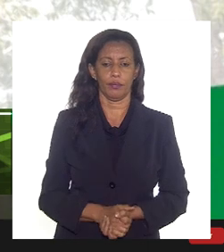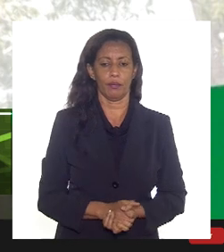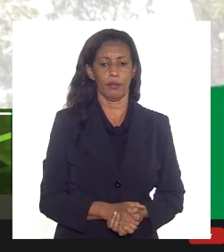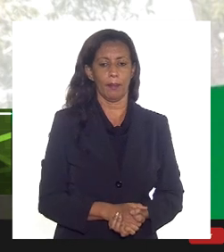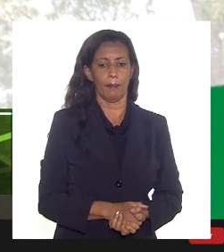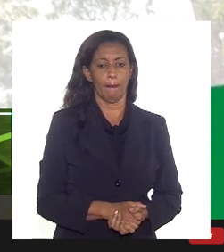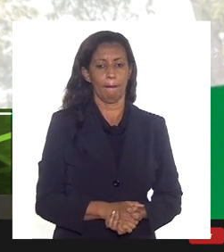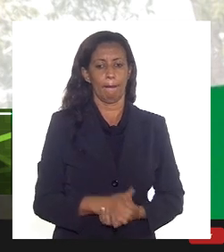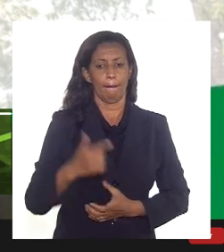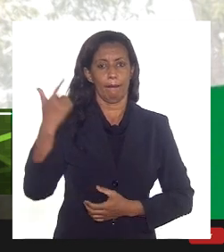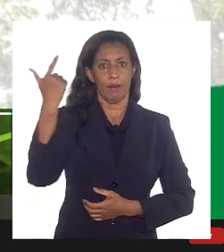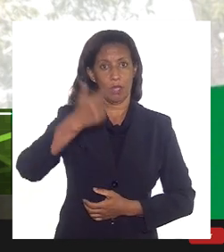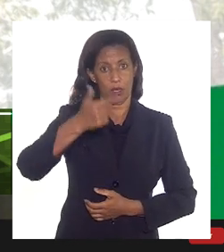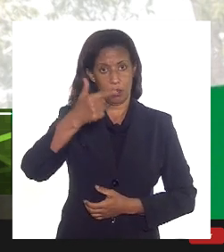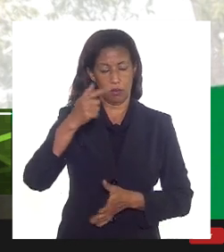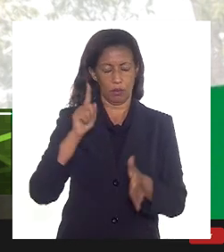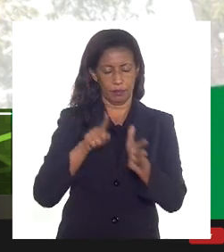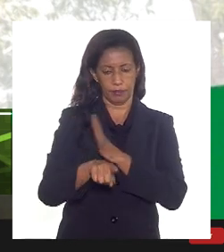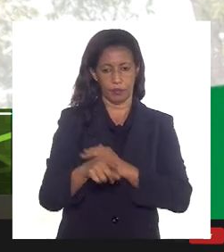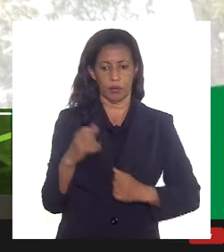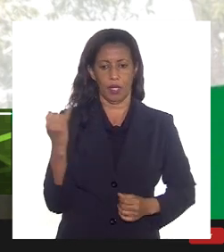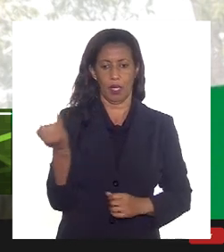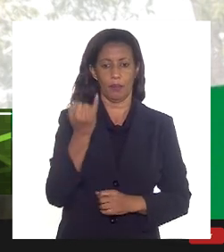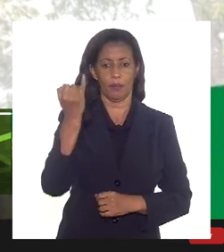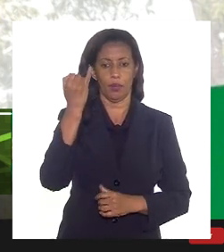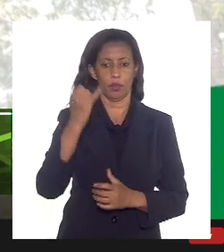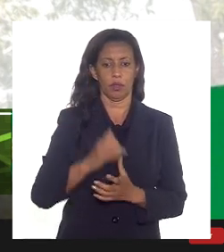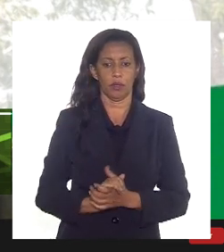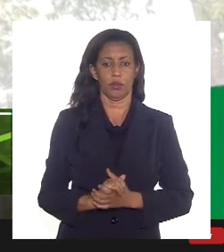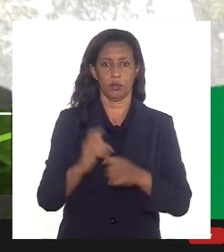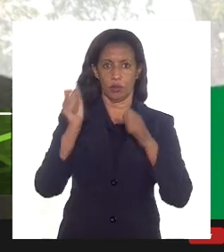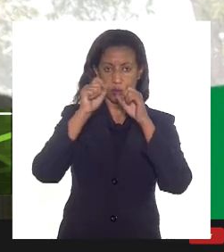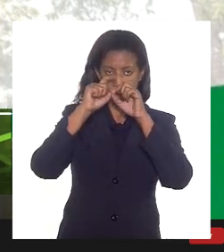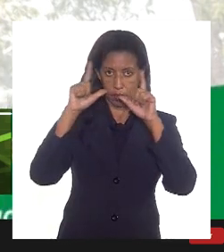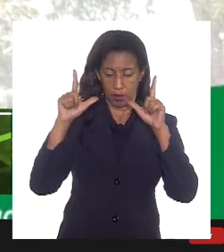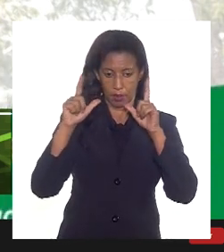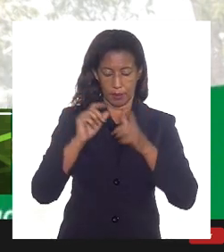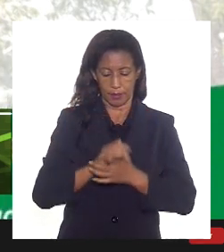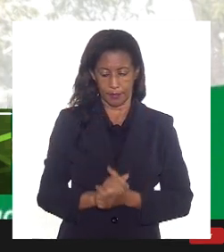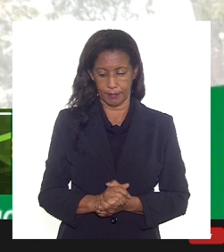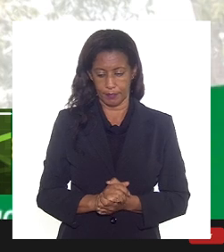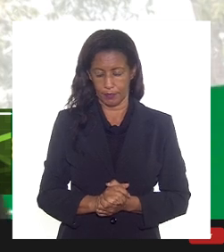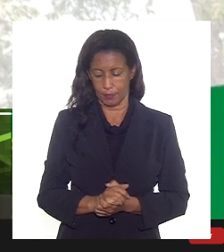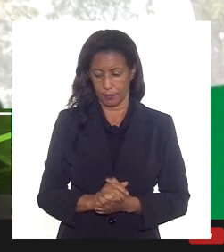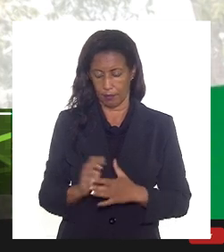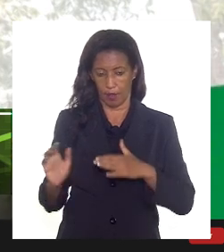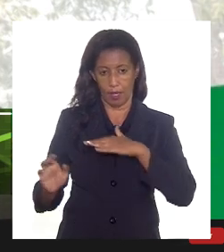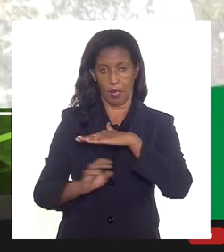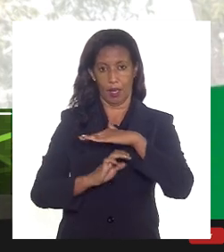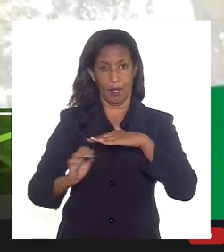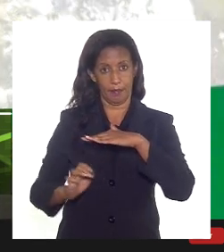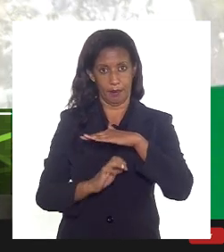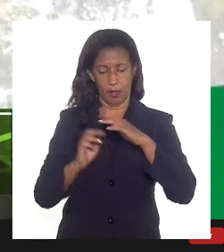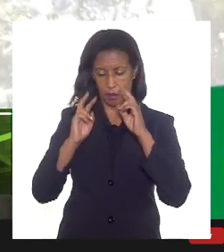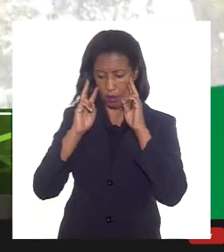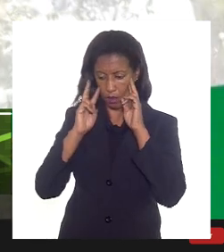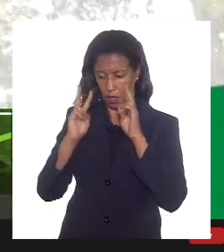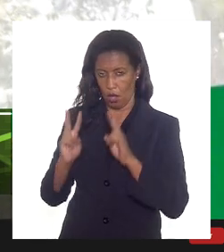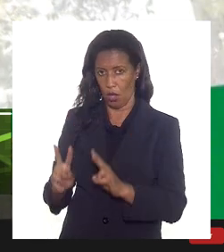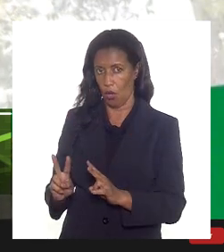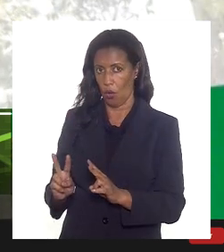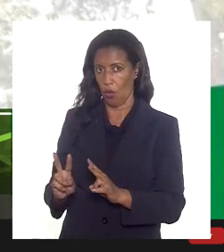pergunta, é importante deixar claro que a empresa observa o